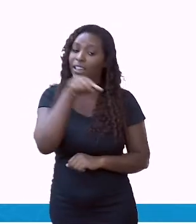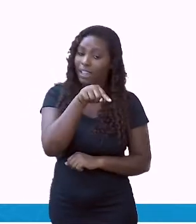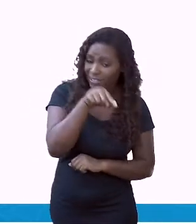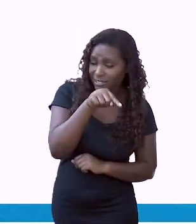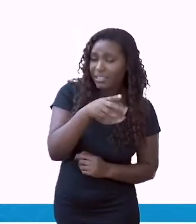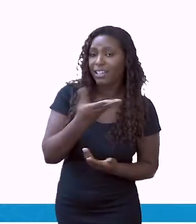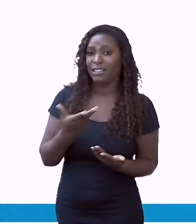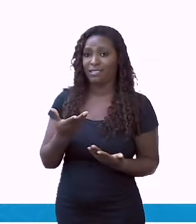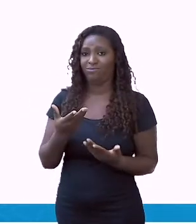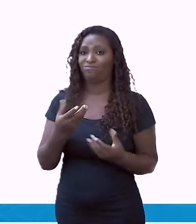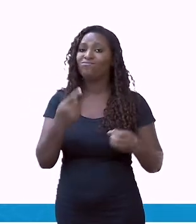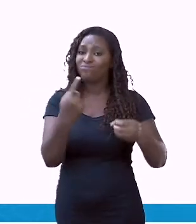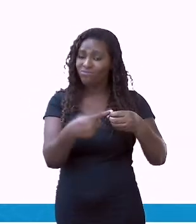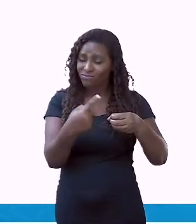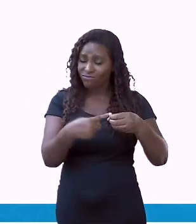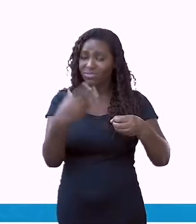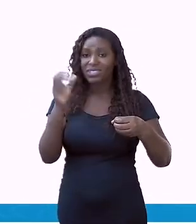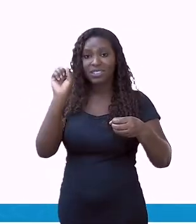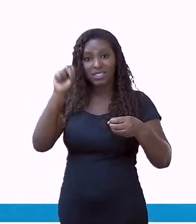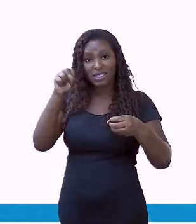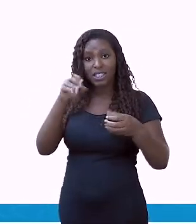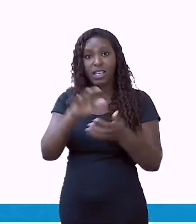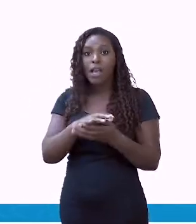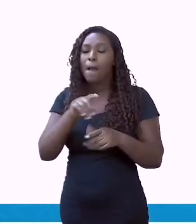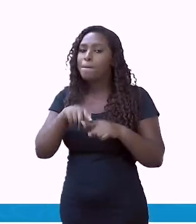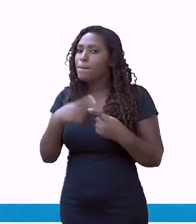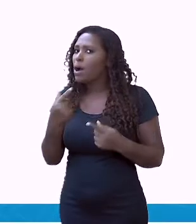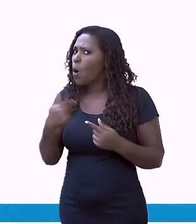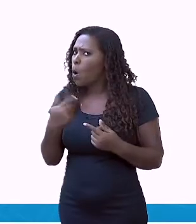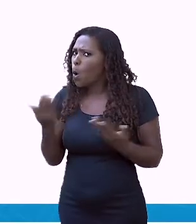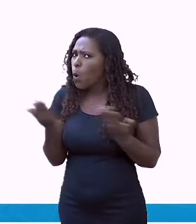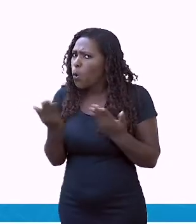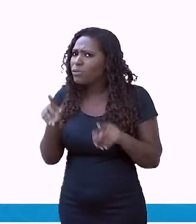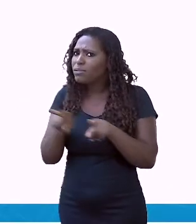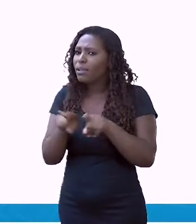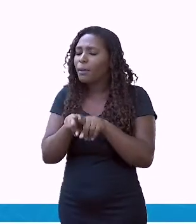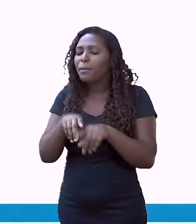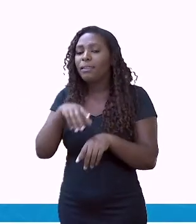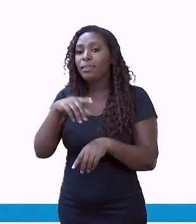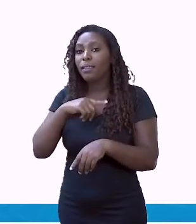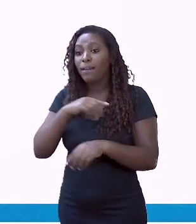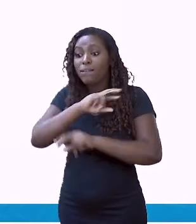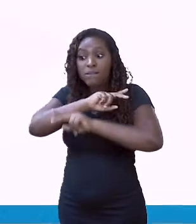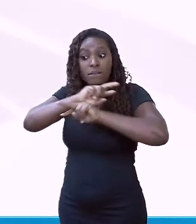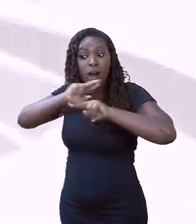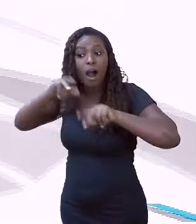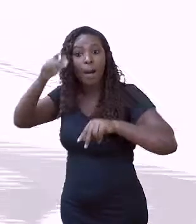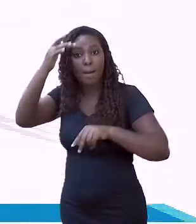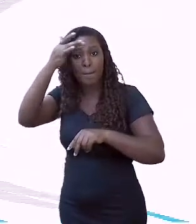muito da população no campo. E aí nós vamos ver alguns desses lugares.